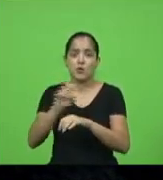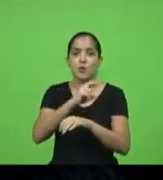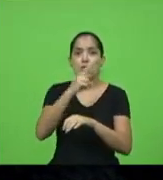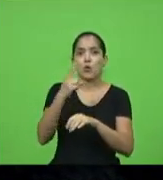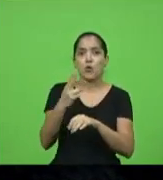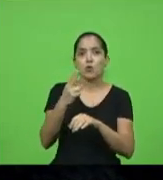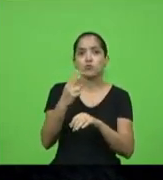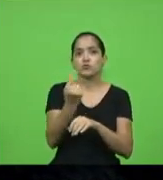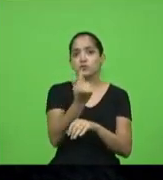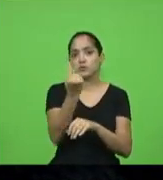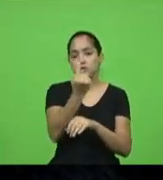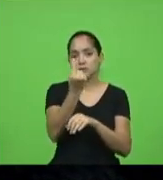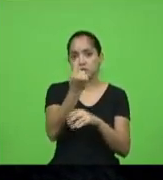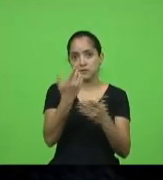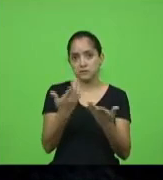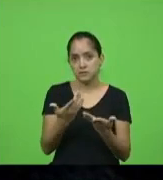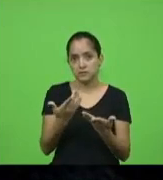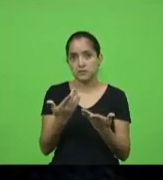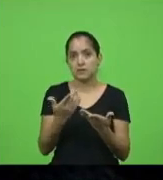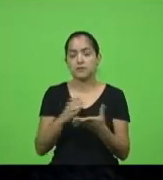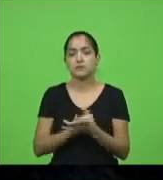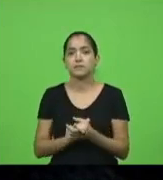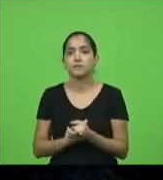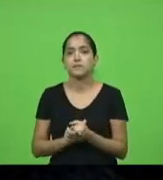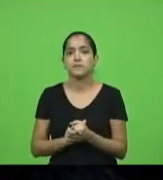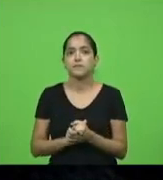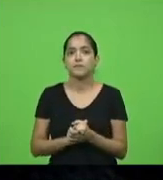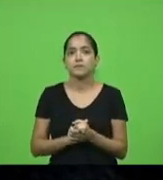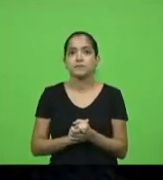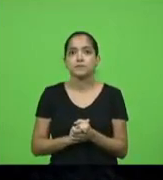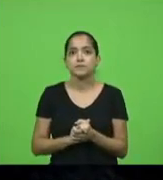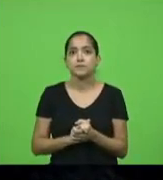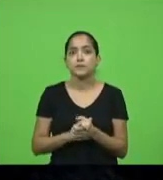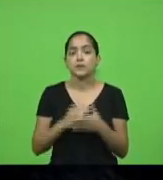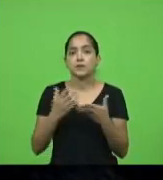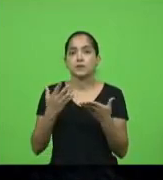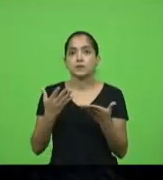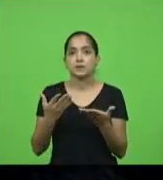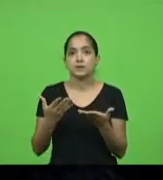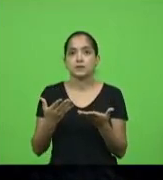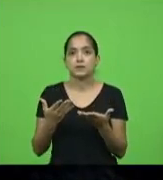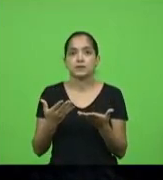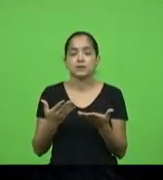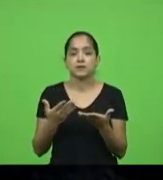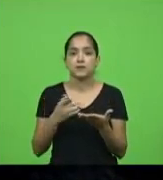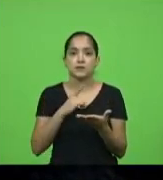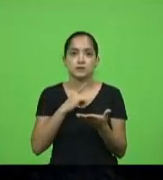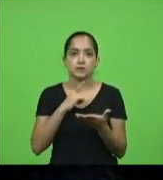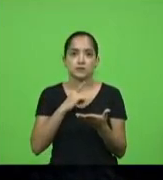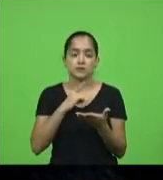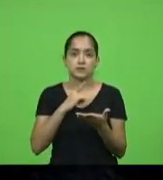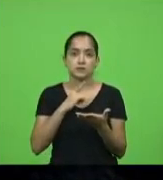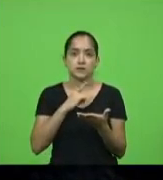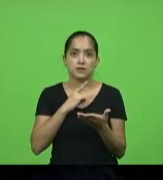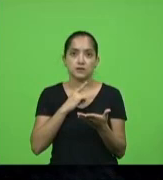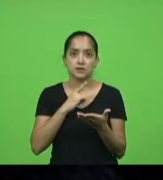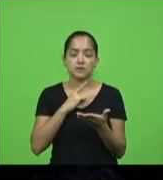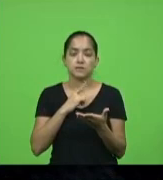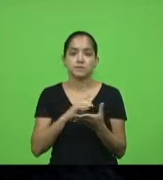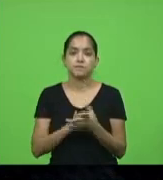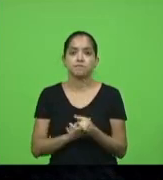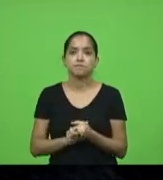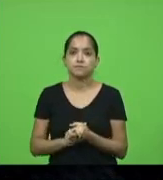pães né que são empreendedores e nós temos no no já no